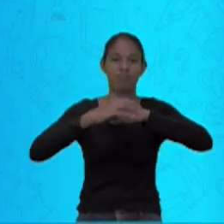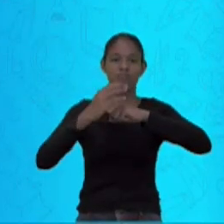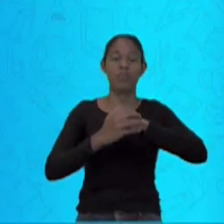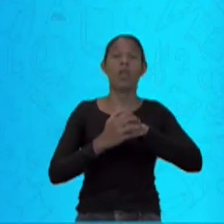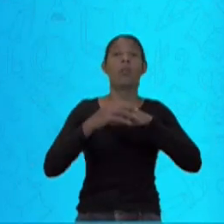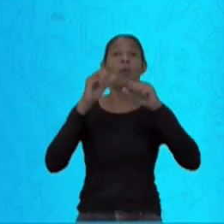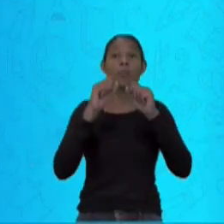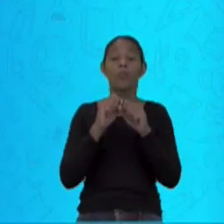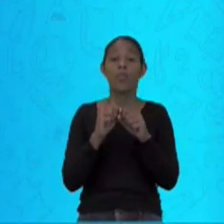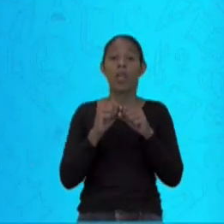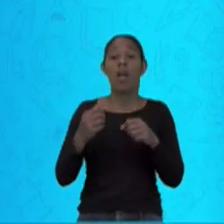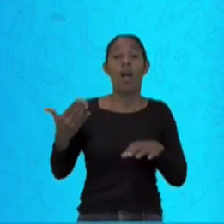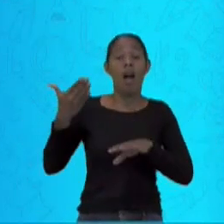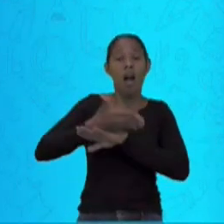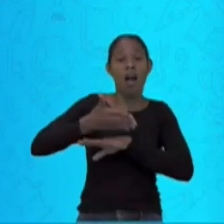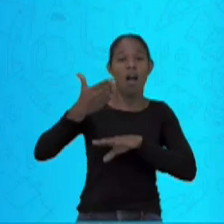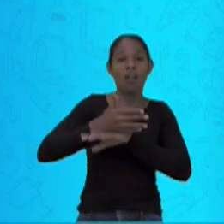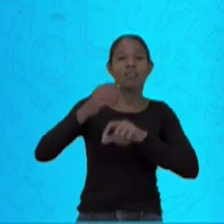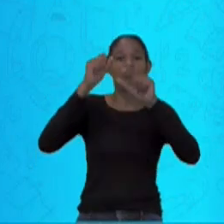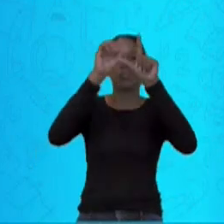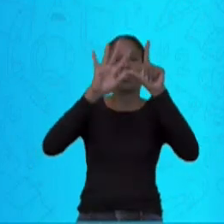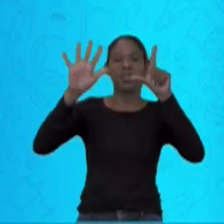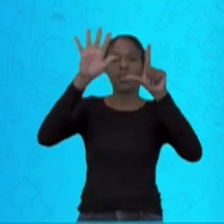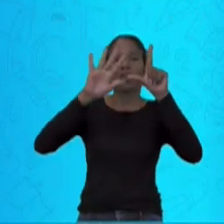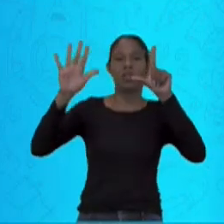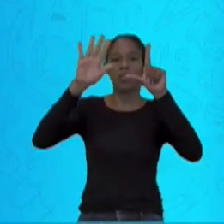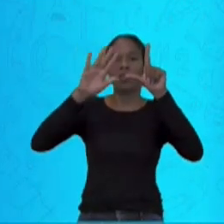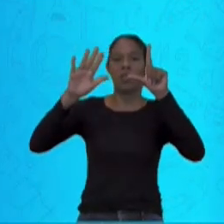câmera do seu celular na imagem que aparece no canto da tela.